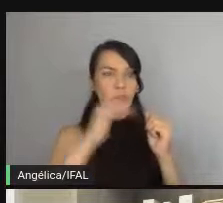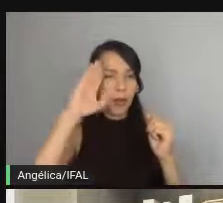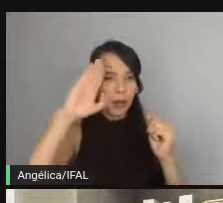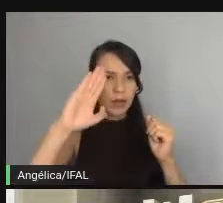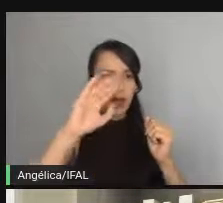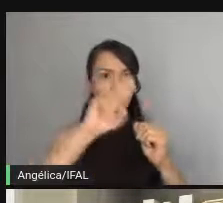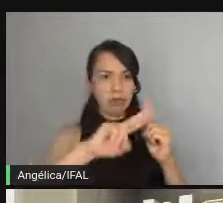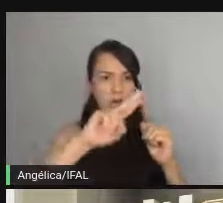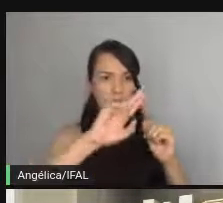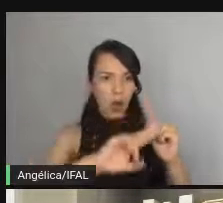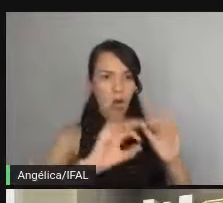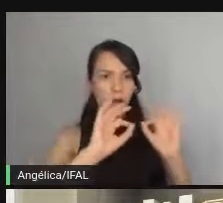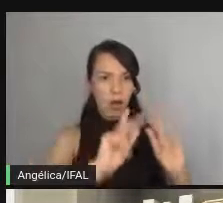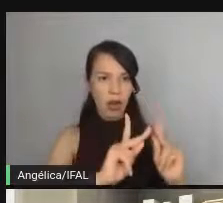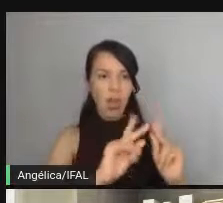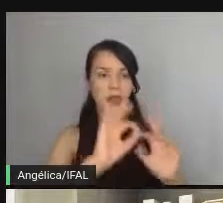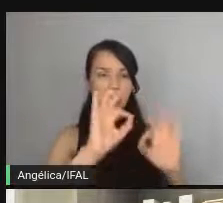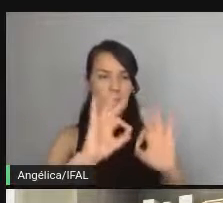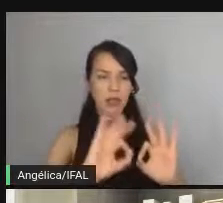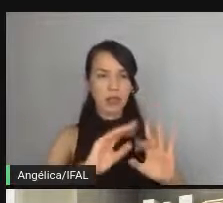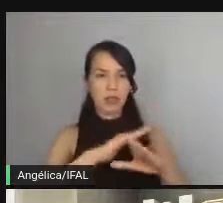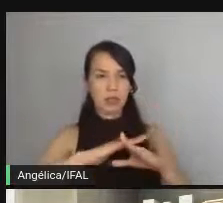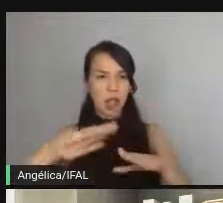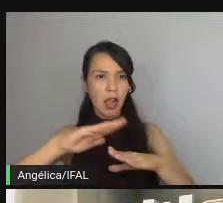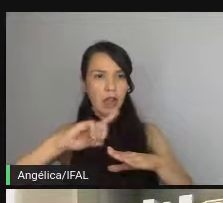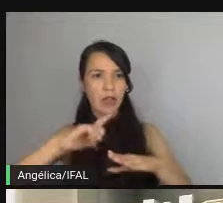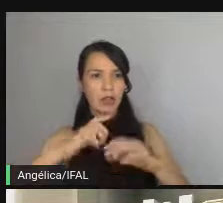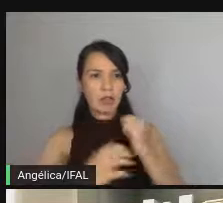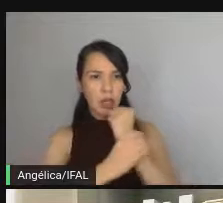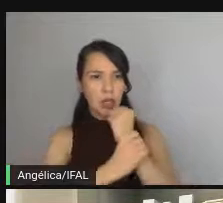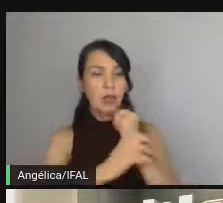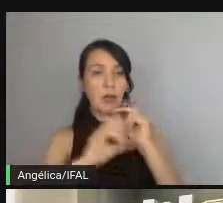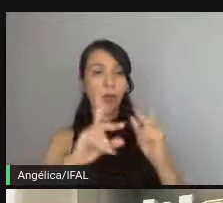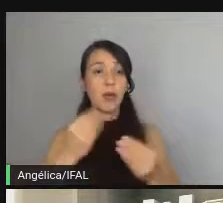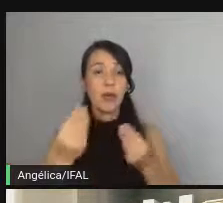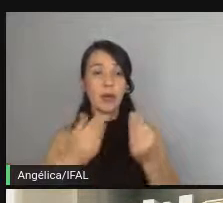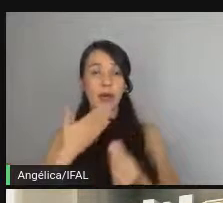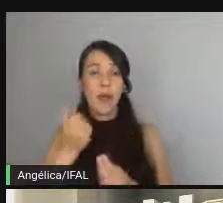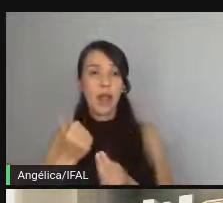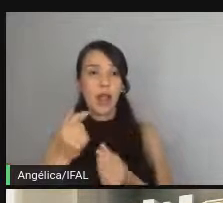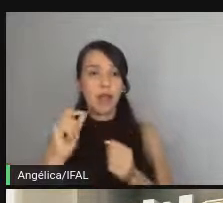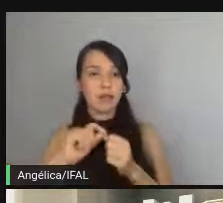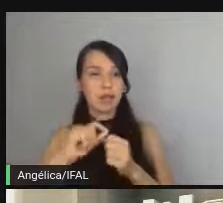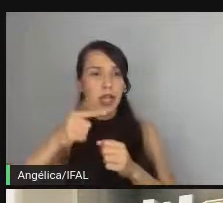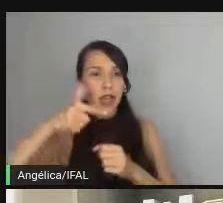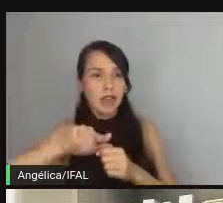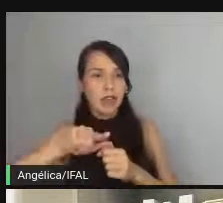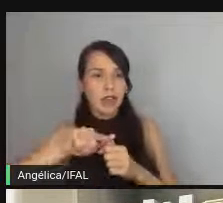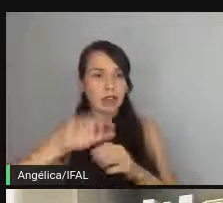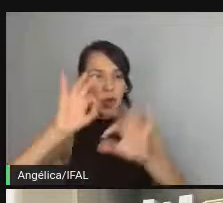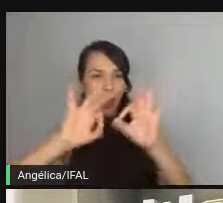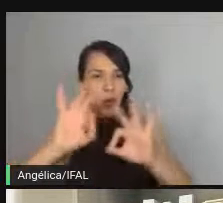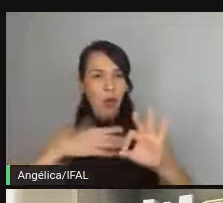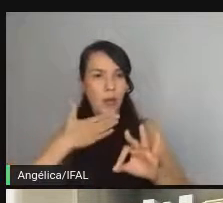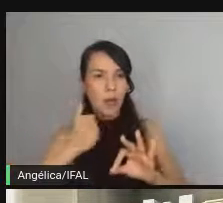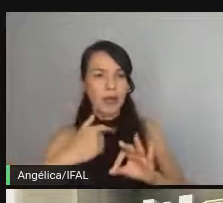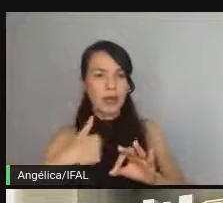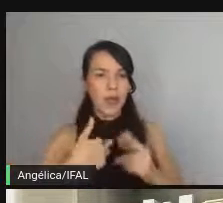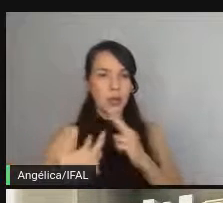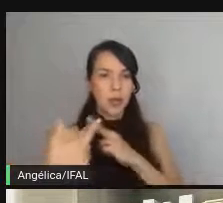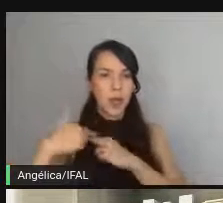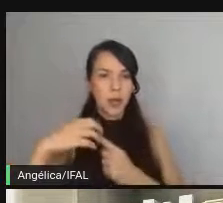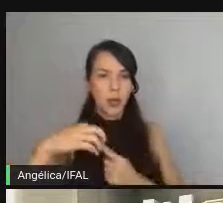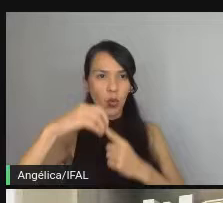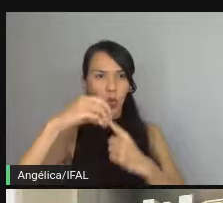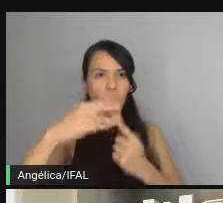funcionar ok todos os testes estão cobrindo então qual é a melhor forma de ele estar esse código tem responsabilidade única ele